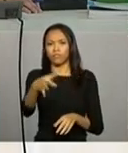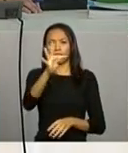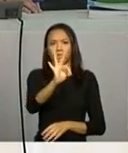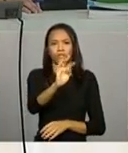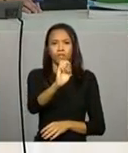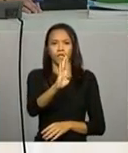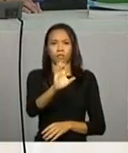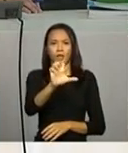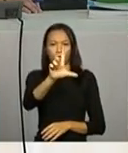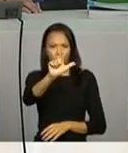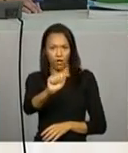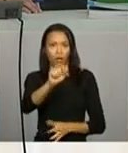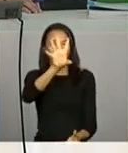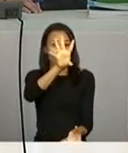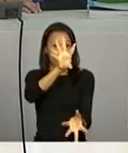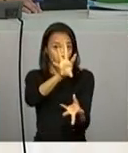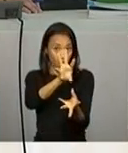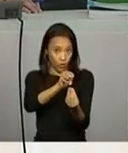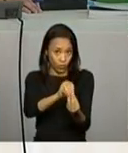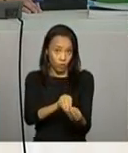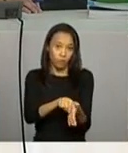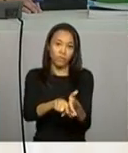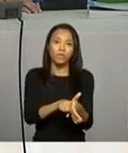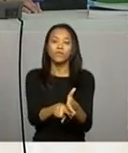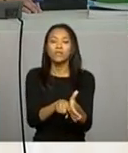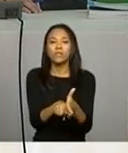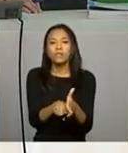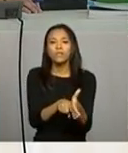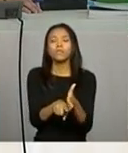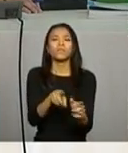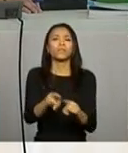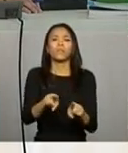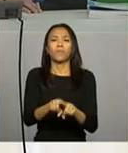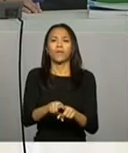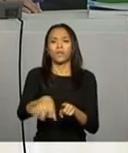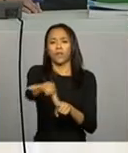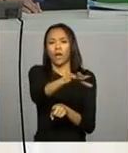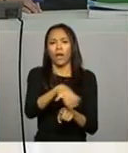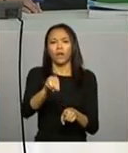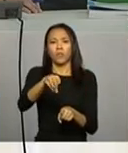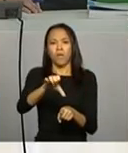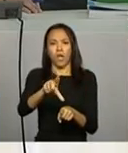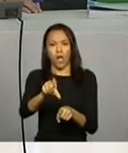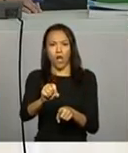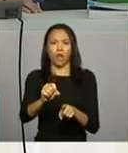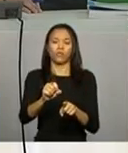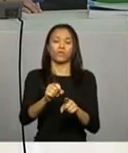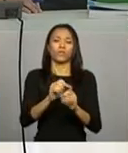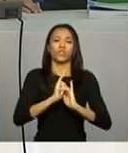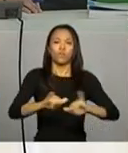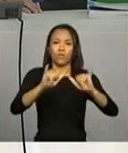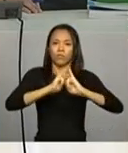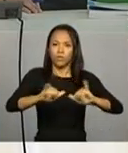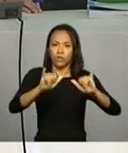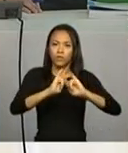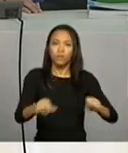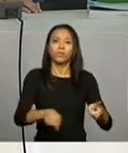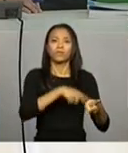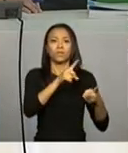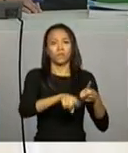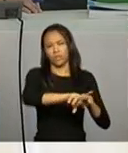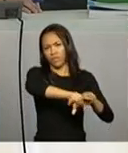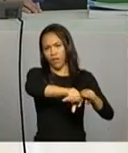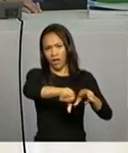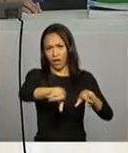grande resumo, vocês, o mercado publicitário, o mercado de comunicação e